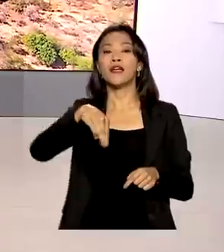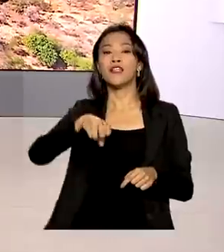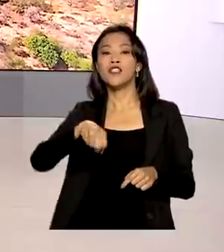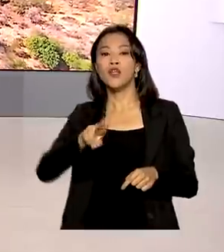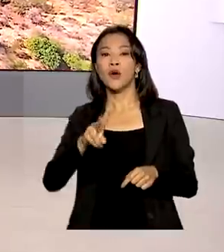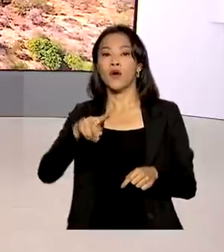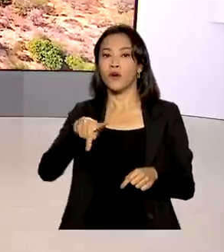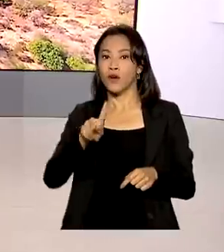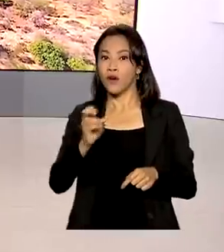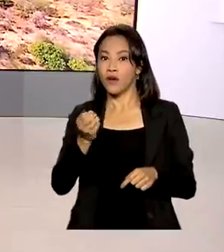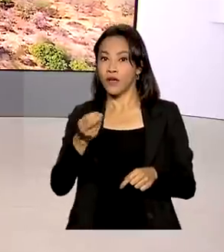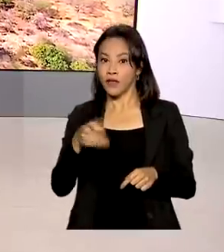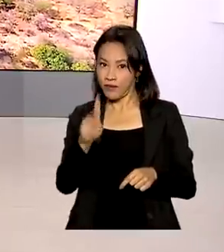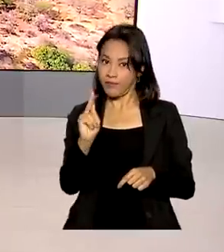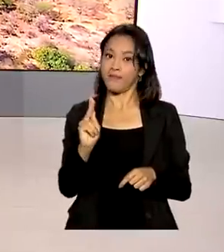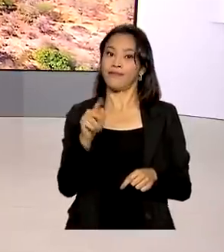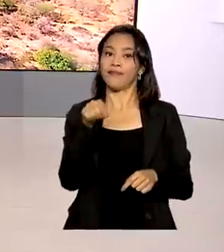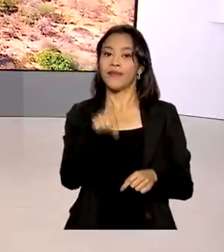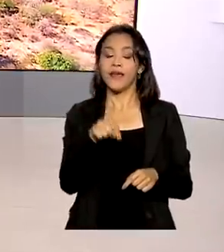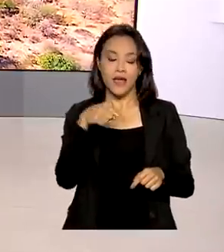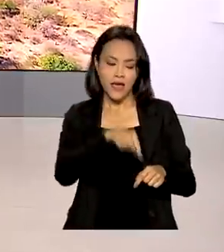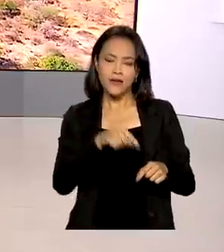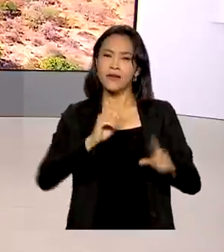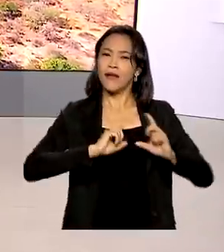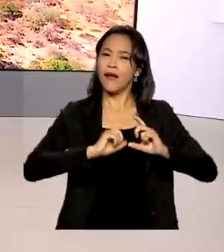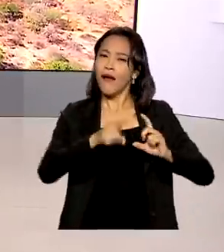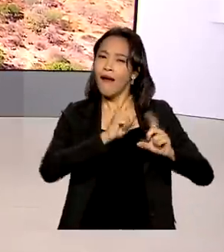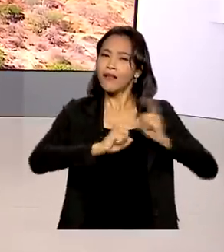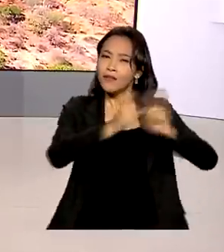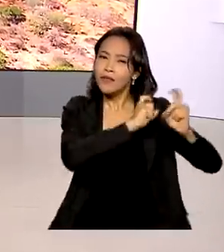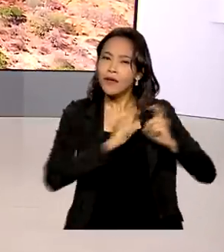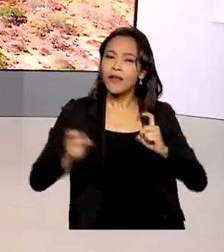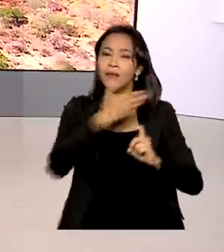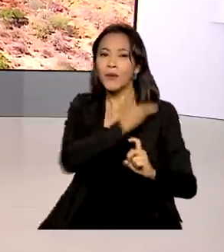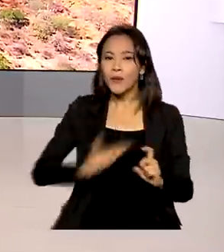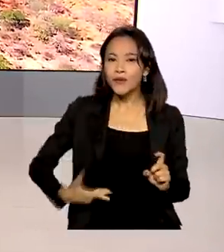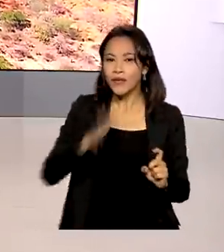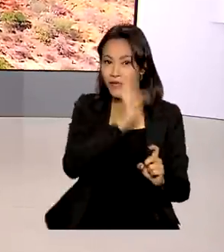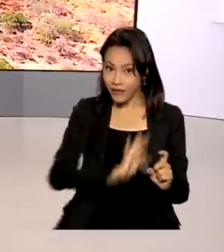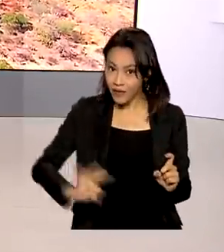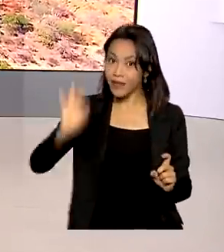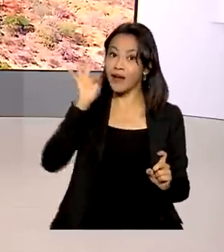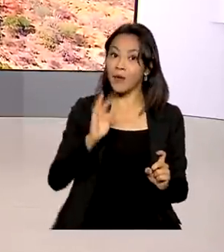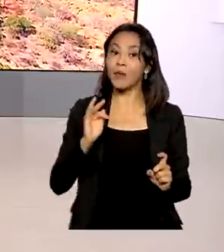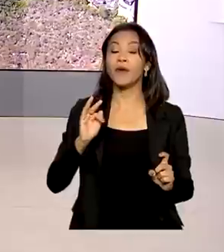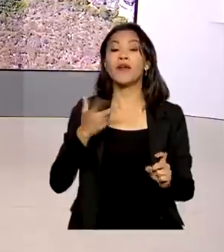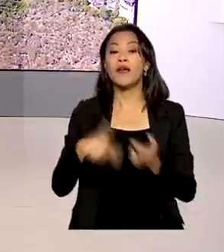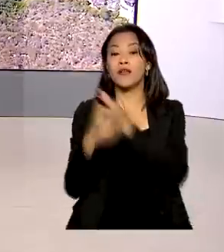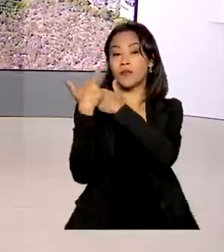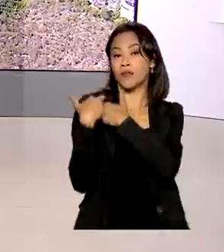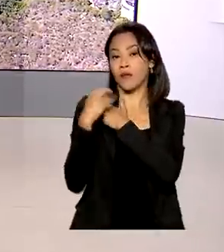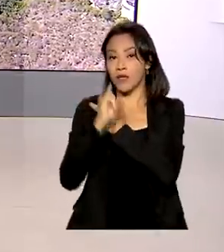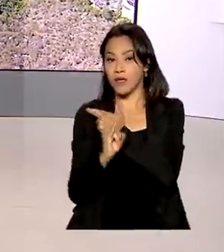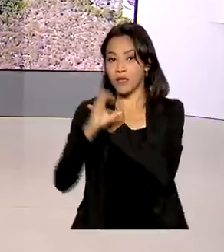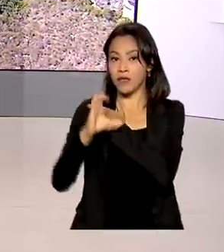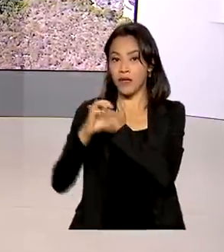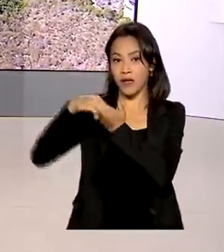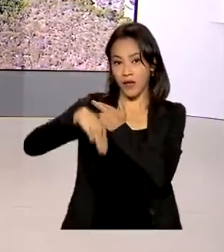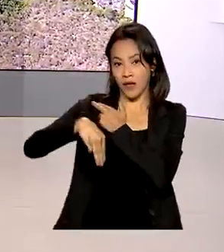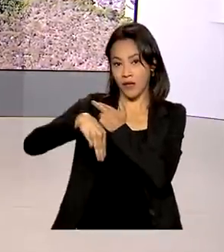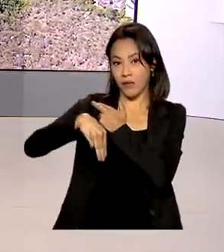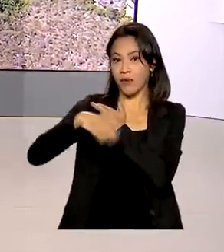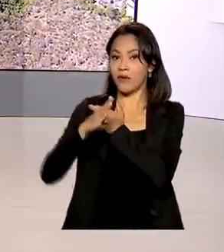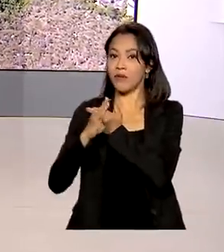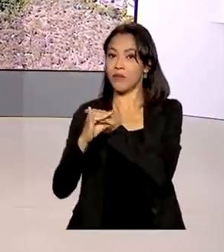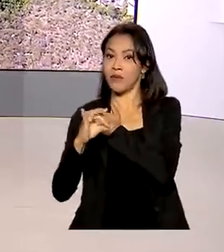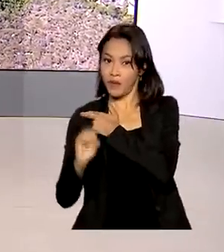importantes do mundo. O parque é administrado pelo governo federal por meio do ICMBio e possui grande valor arqueológico